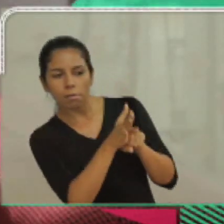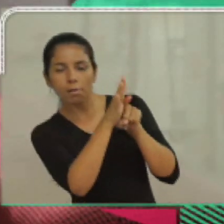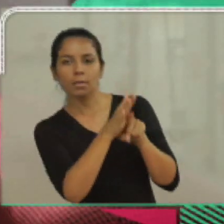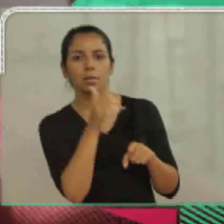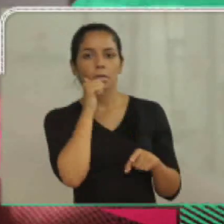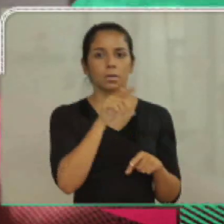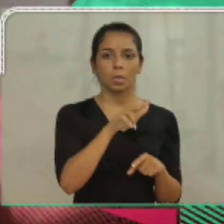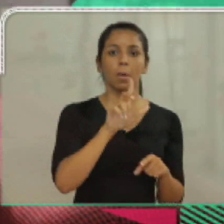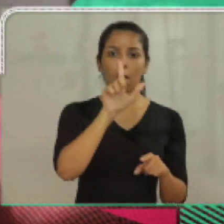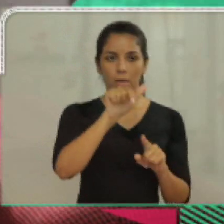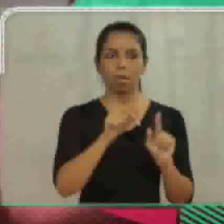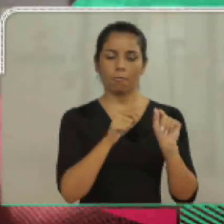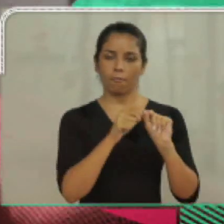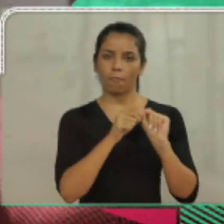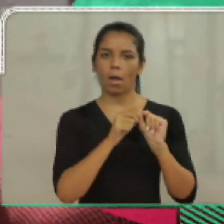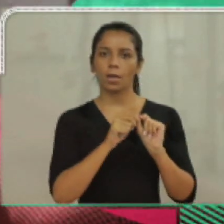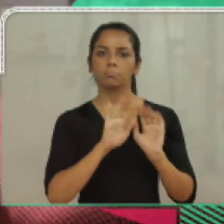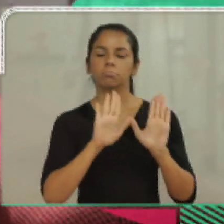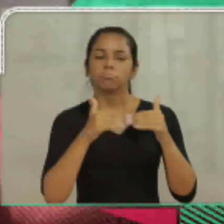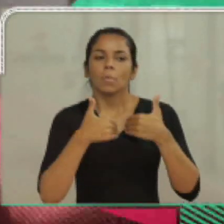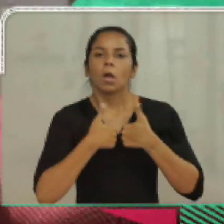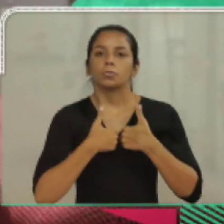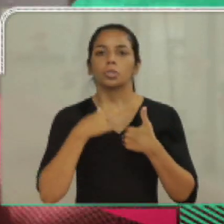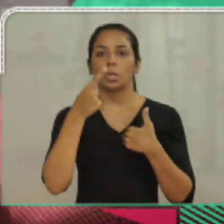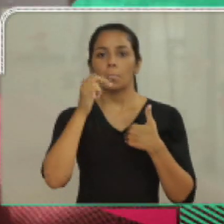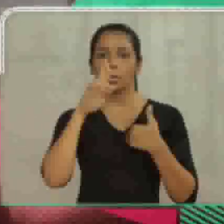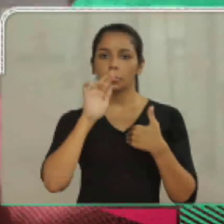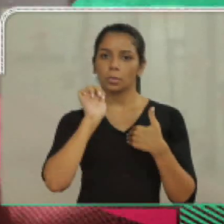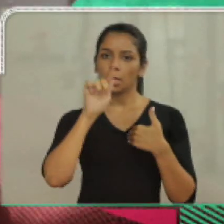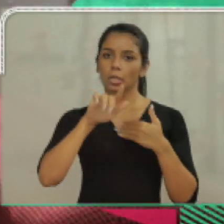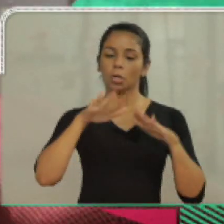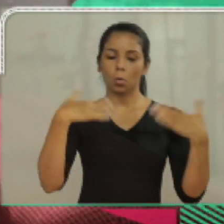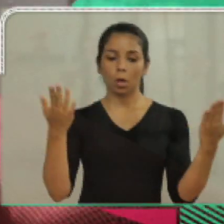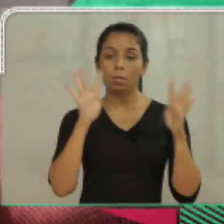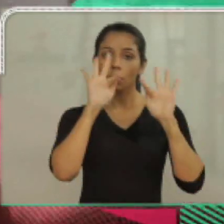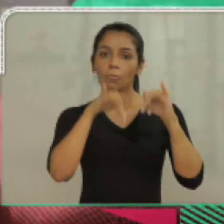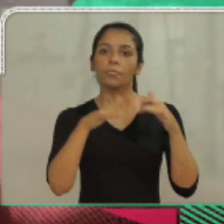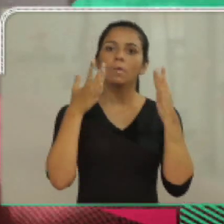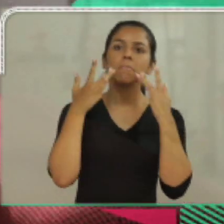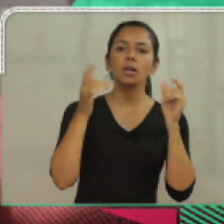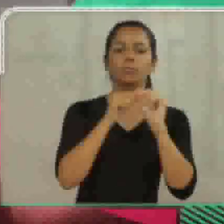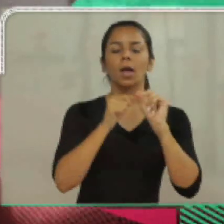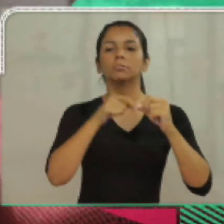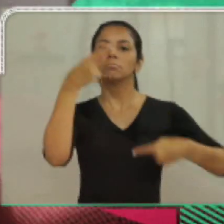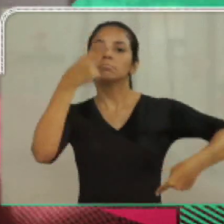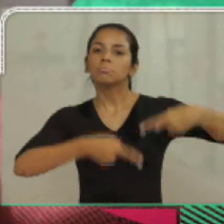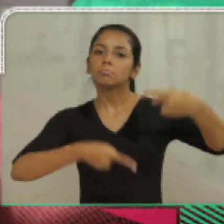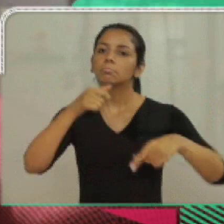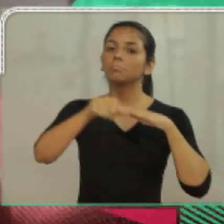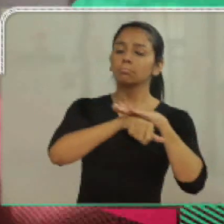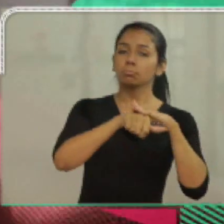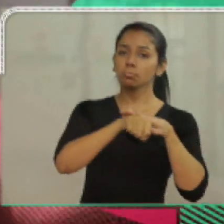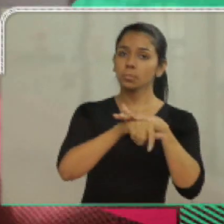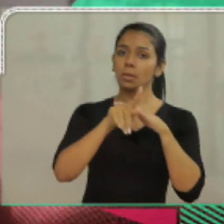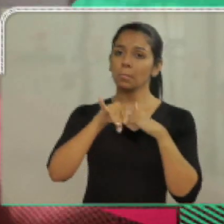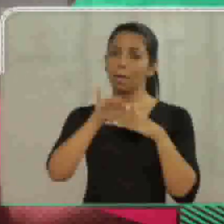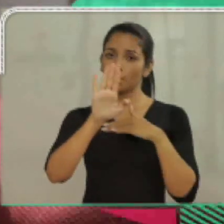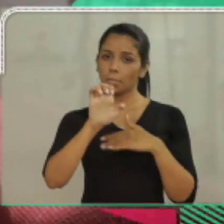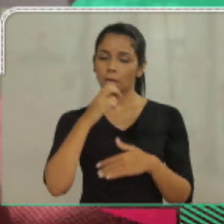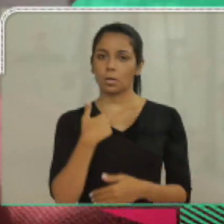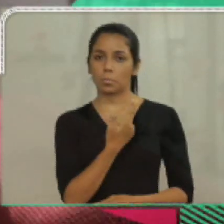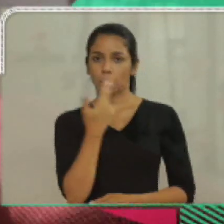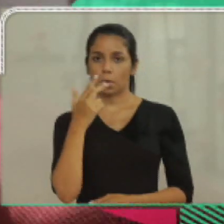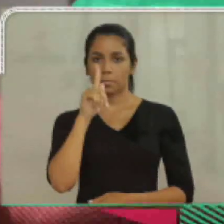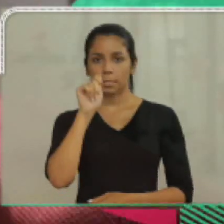que fez um laboratório, tem um laboratório em casa, né? E interpreta um menino autista. Quando termina a